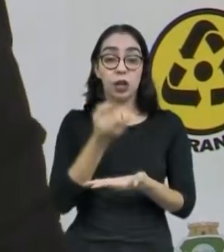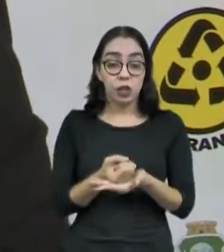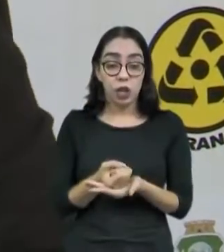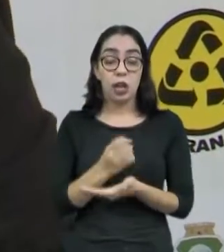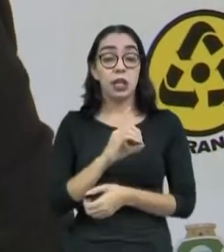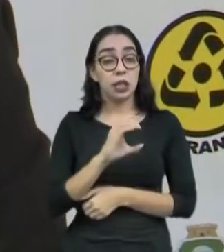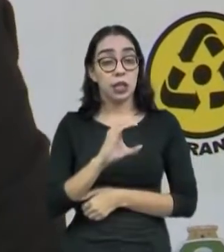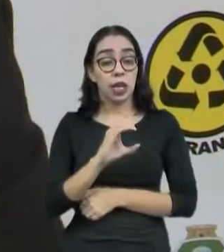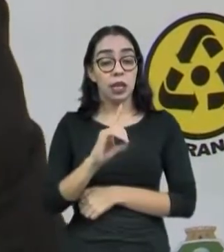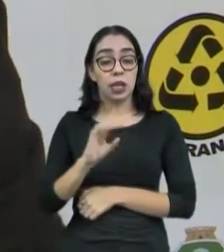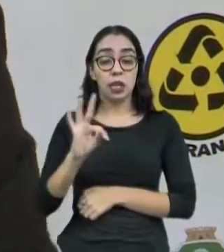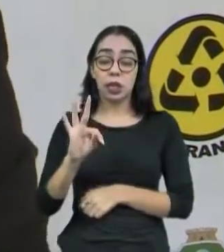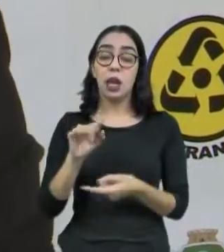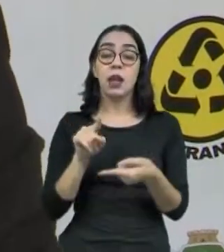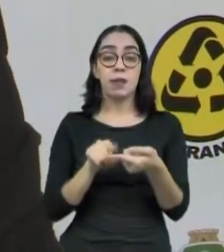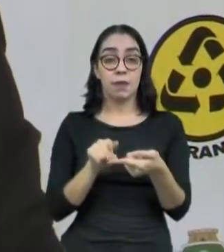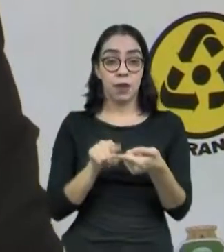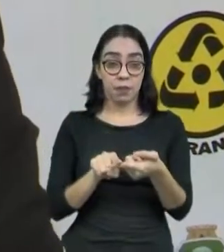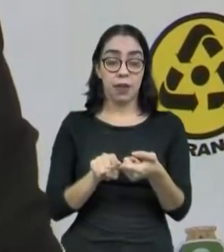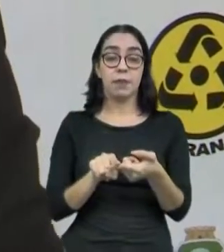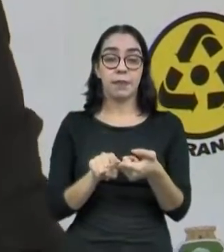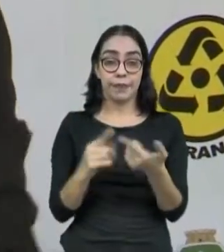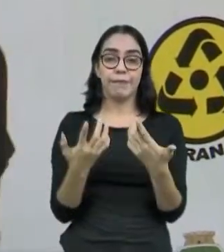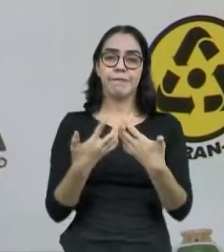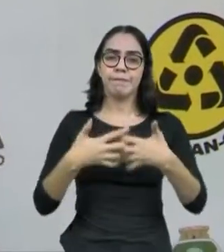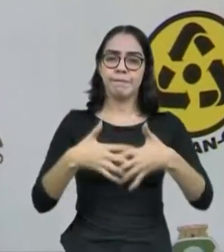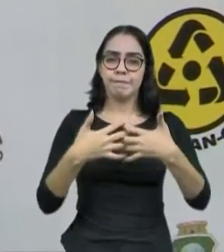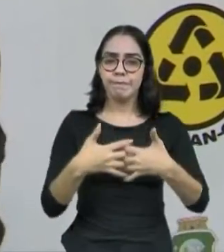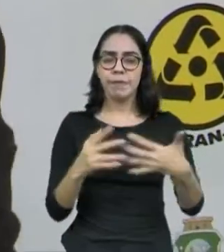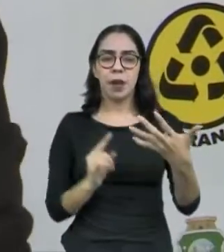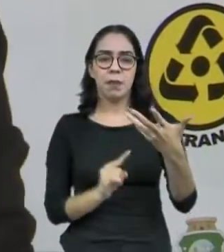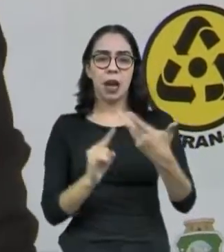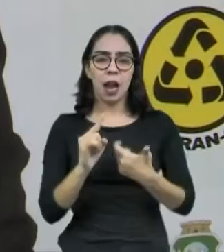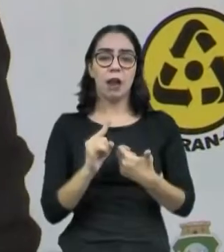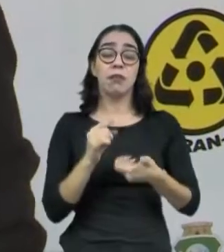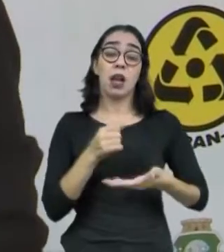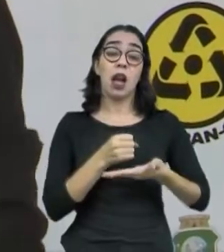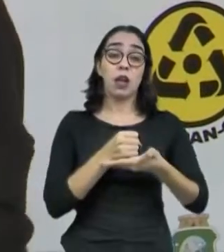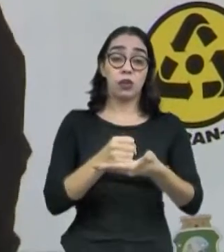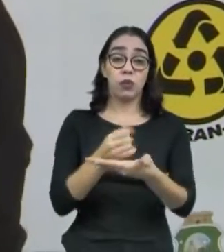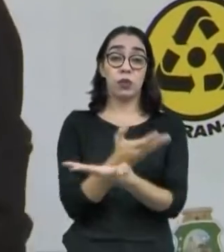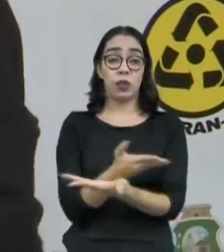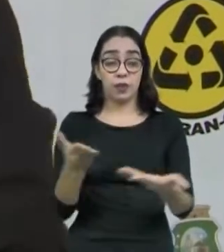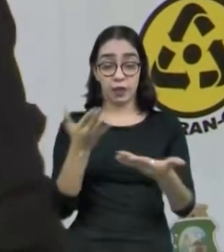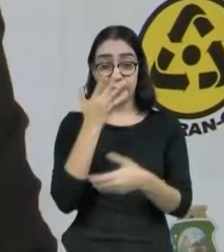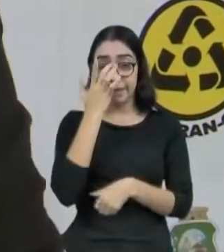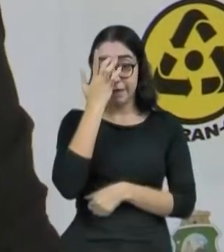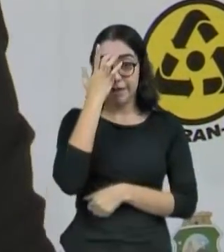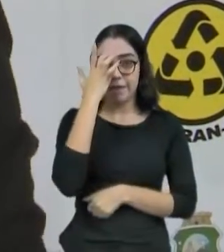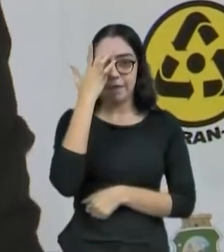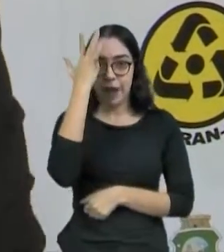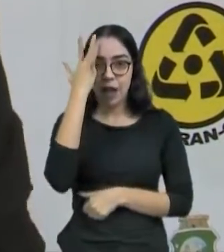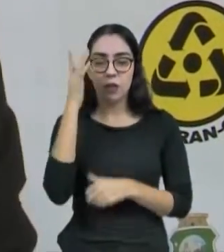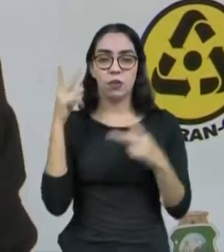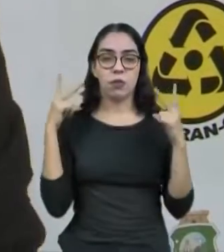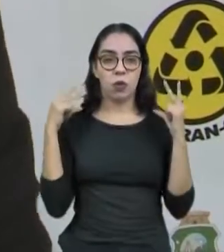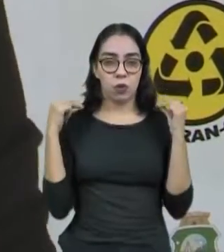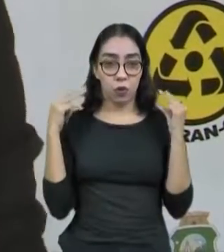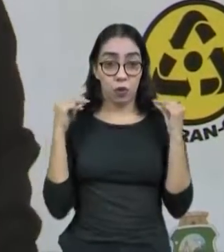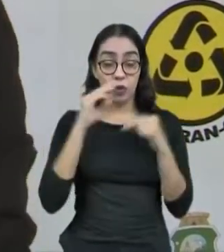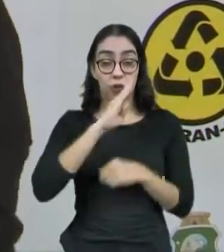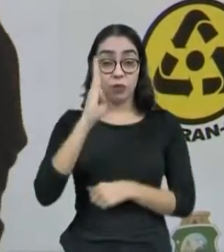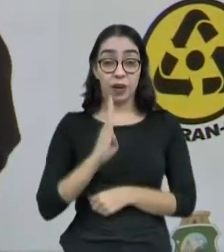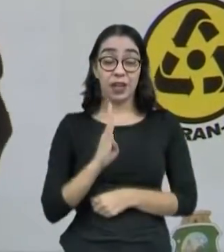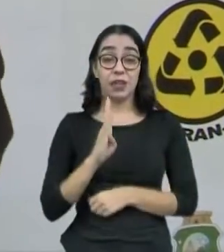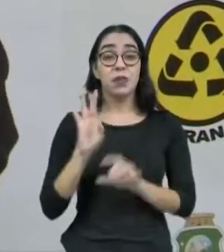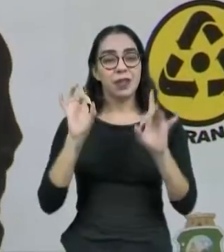Então, nós temos diversas funções que facilitam a vida do condutor de todo o Brasil. Em especial do Ceará,